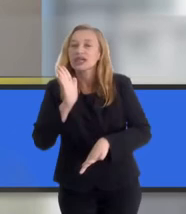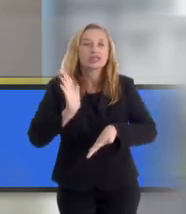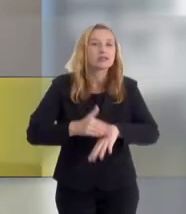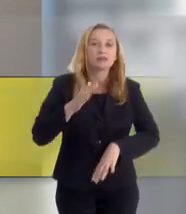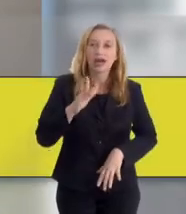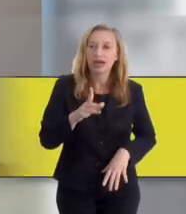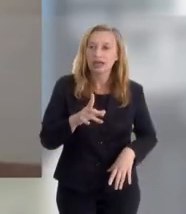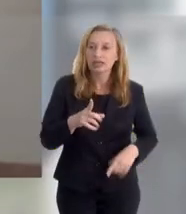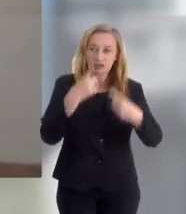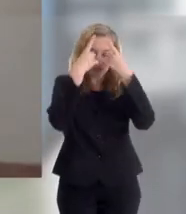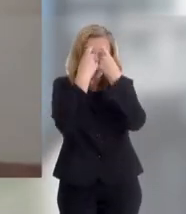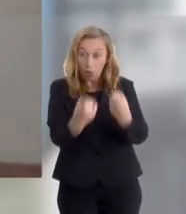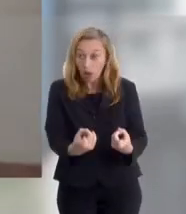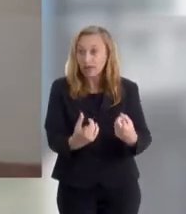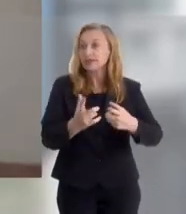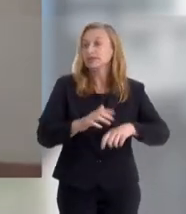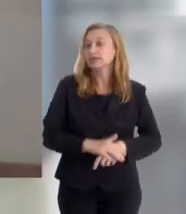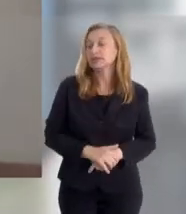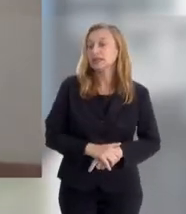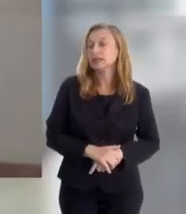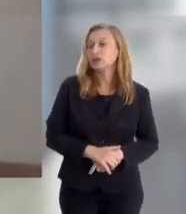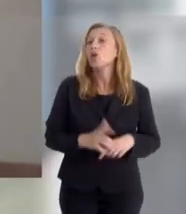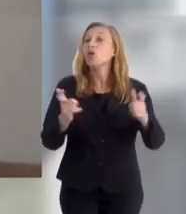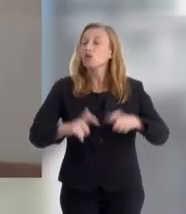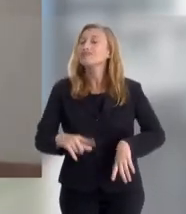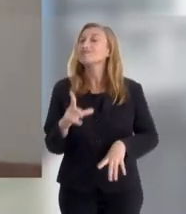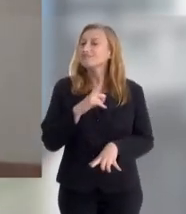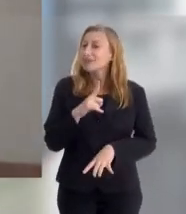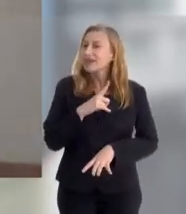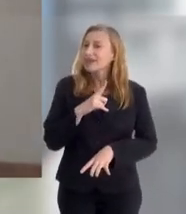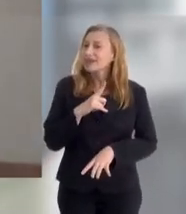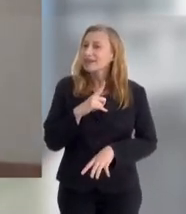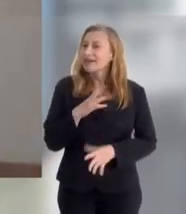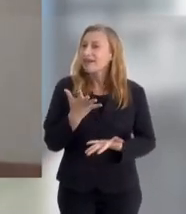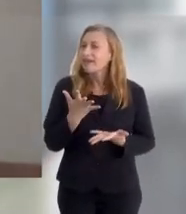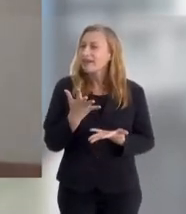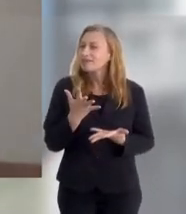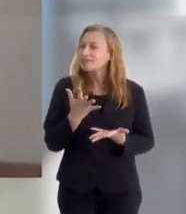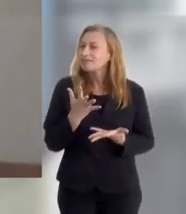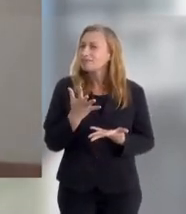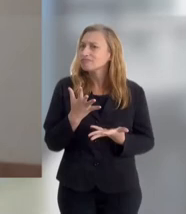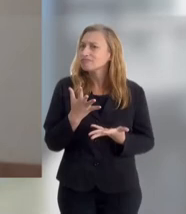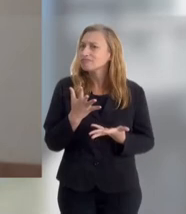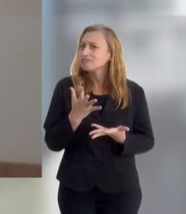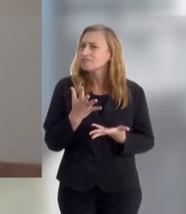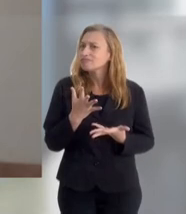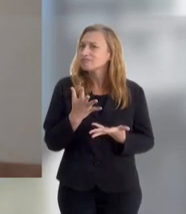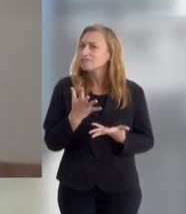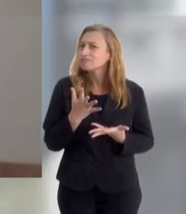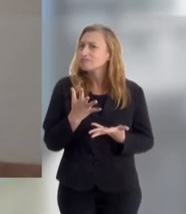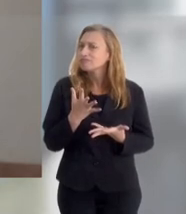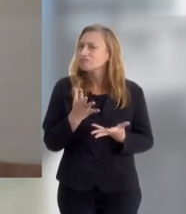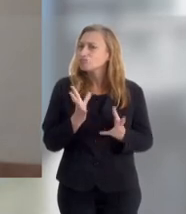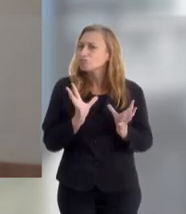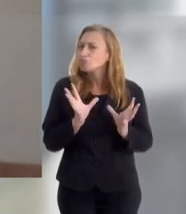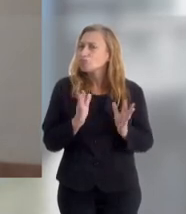acontecem mais operações, né? E onde existe mesmo uma